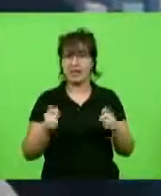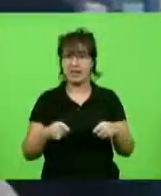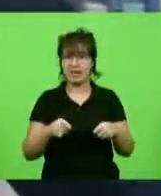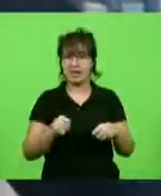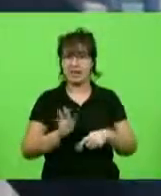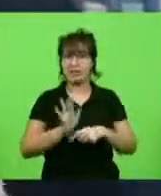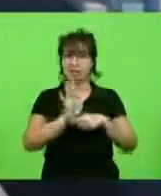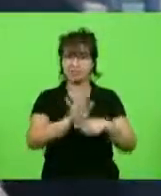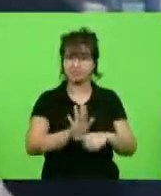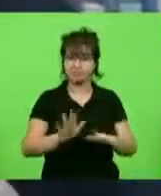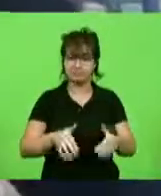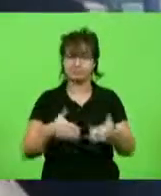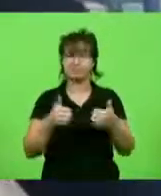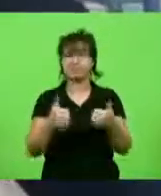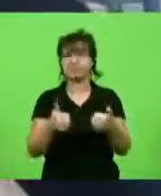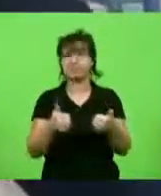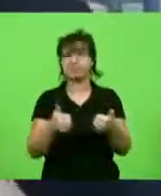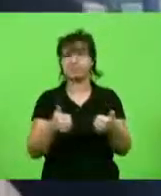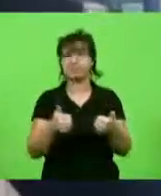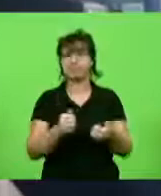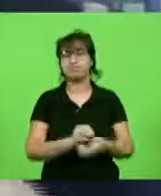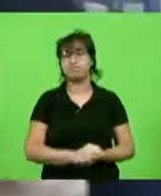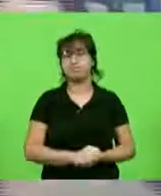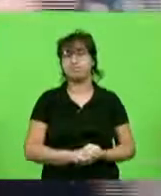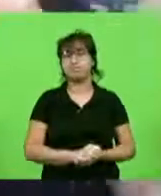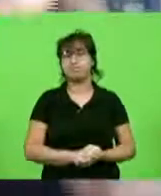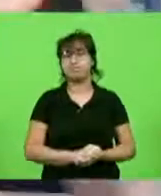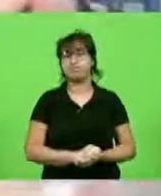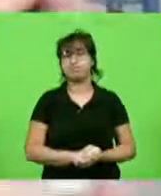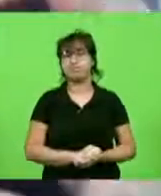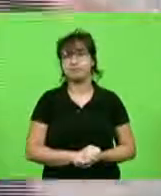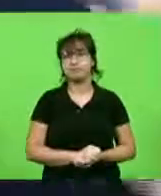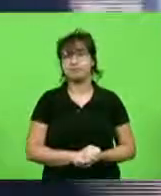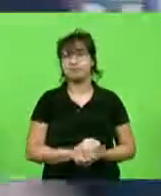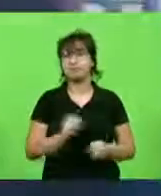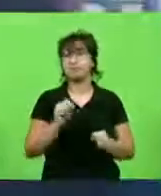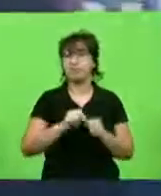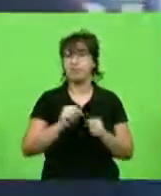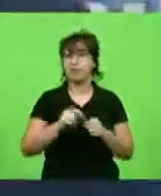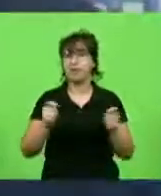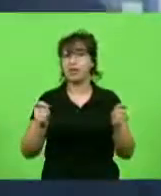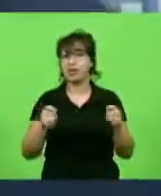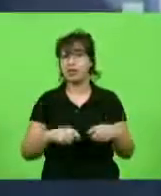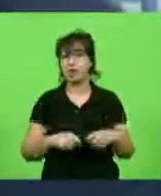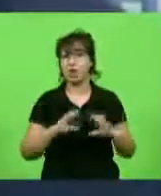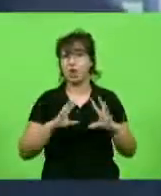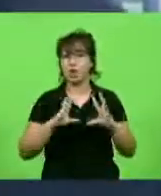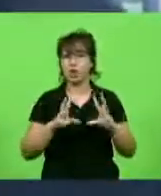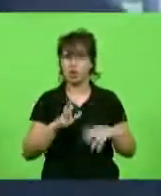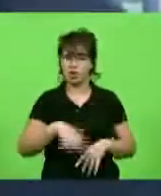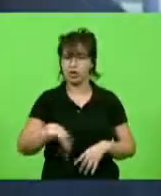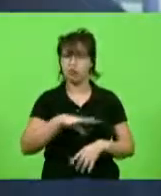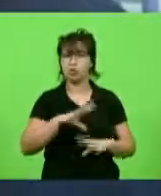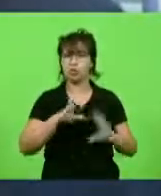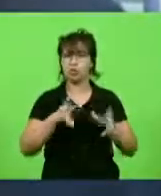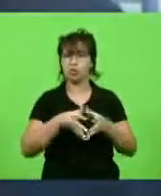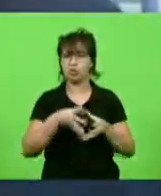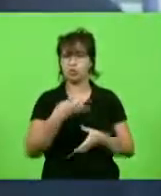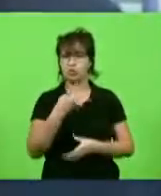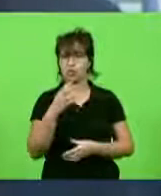o mundo um pouco melhor do que nós encontramos, tá? E fazer de todos nós quarentas aí, esse compromisso,